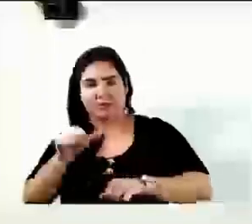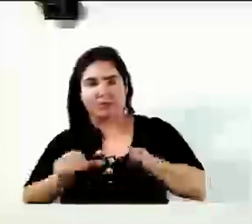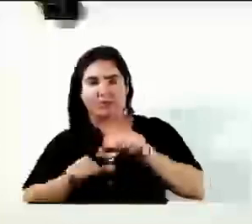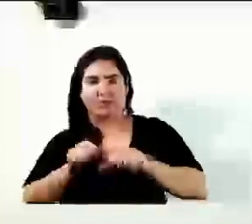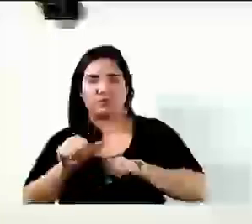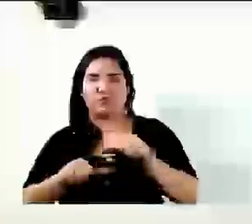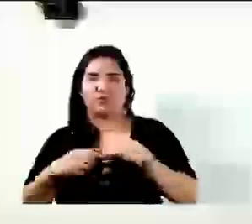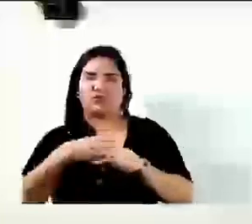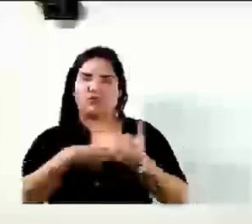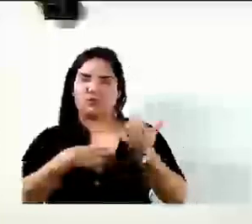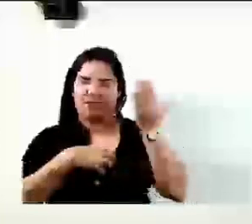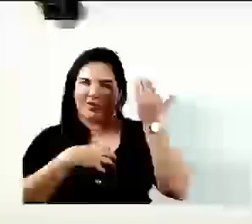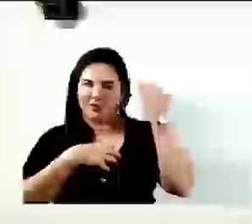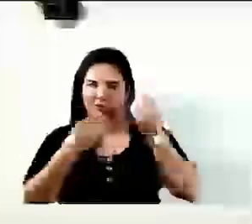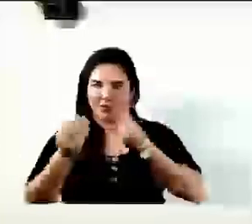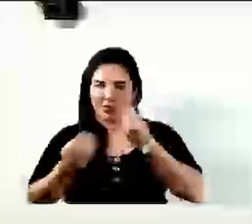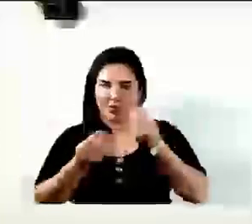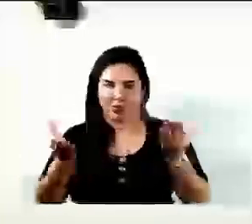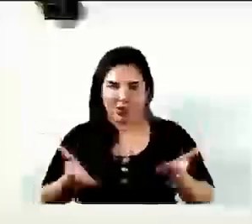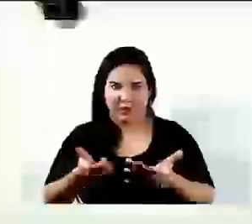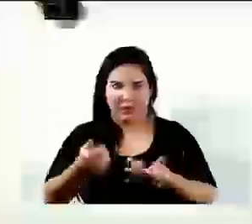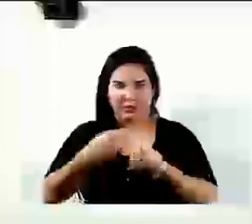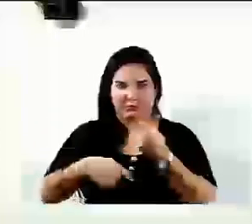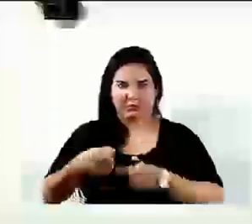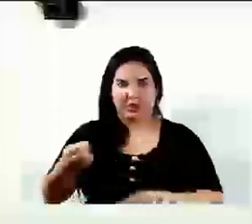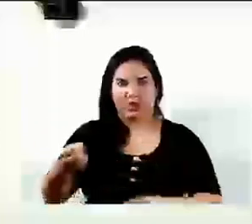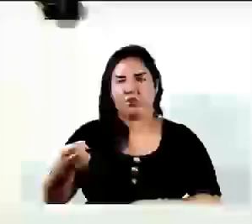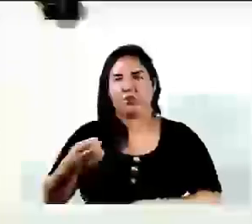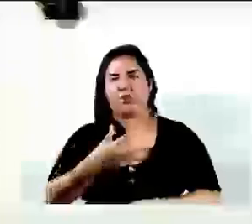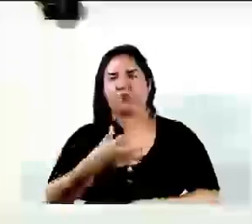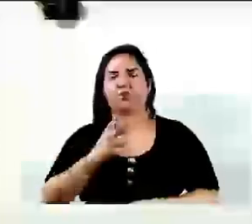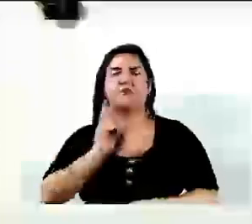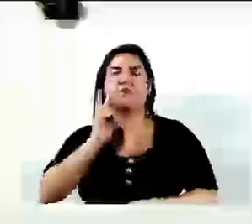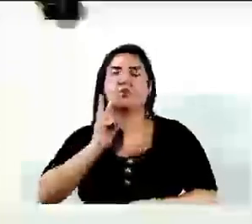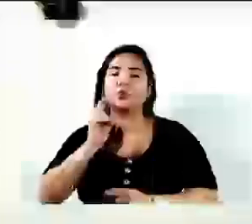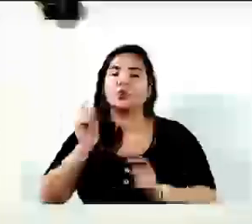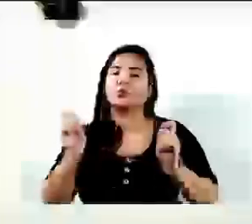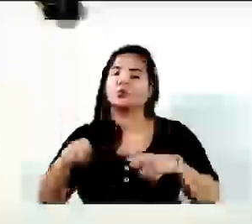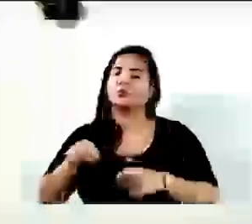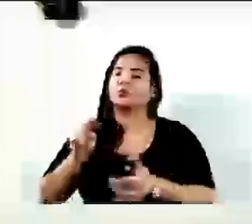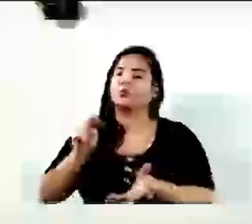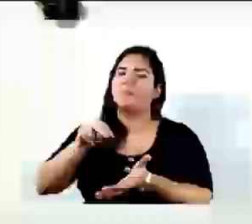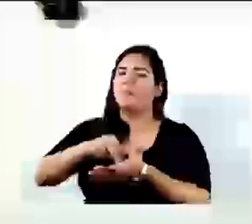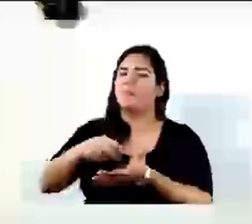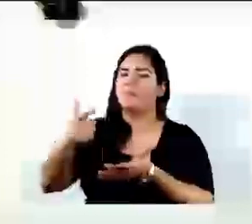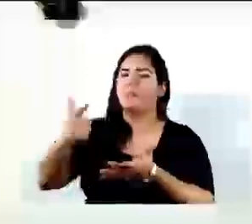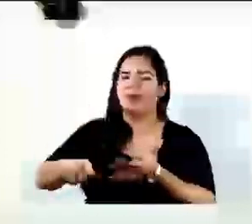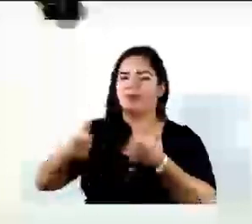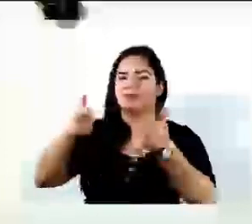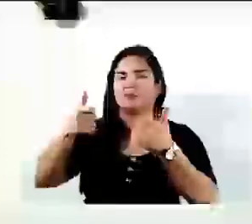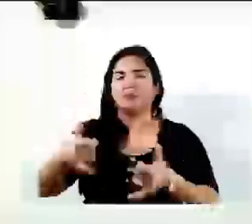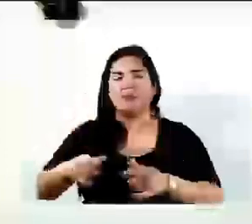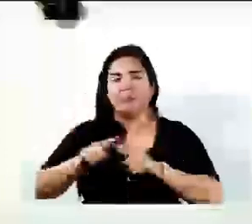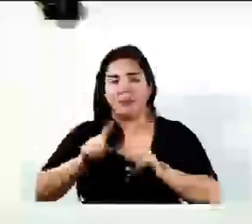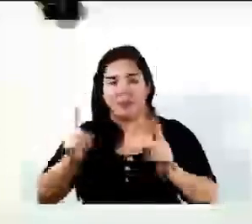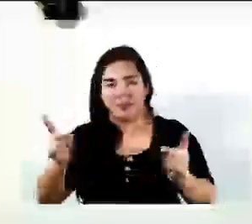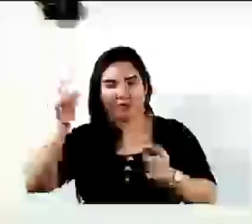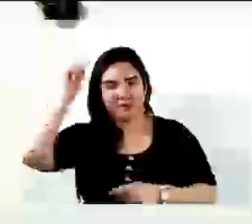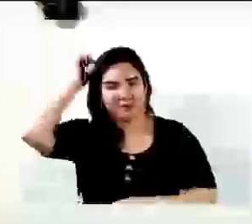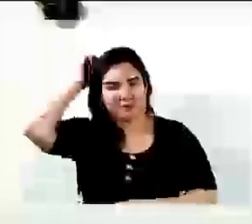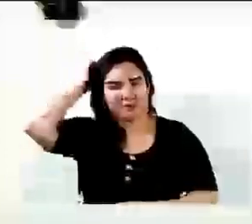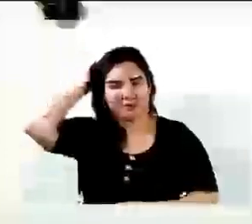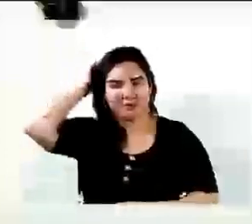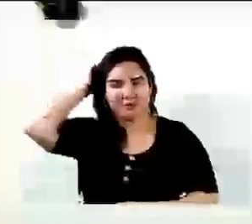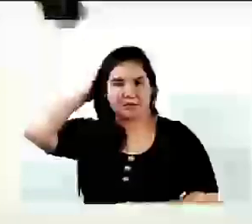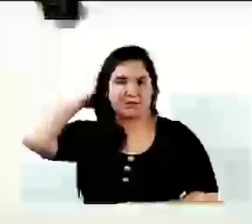e como eram para agora essa gestão, que o vereador podia se impor mais, mas aqui, eu ontem